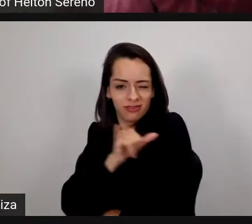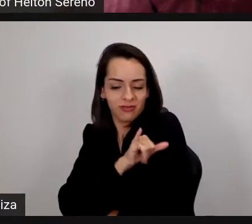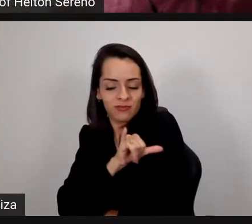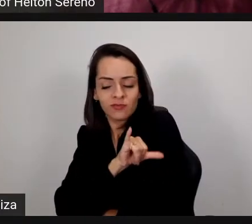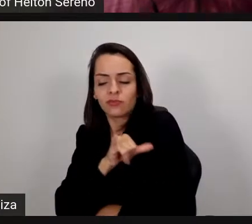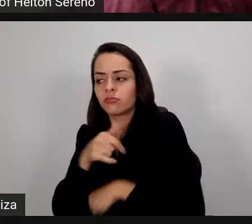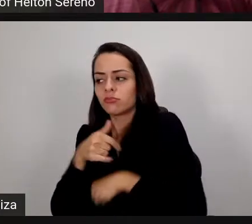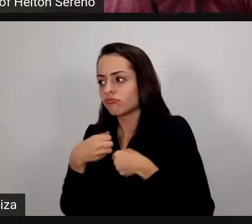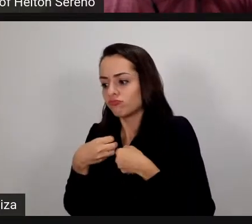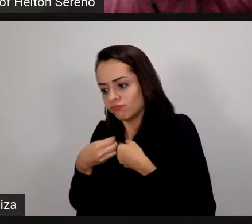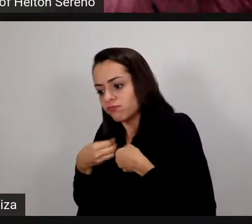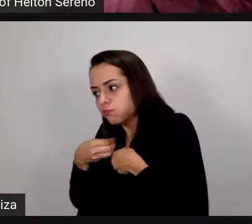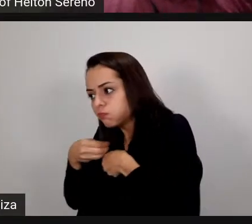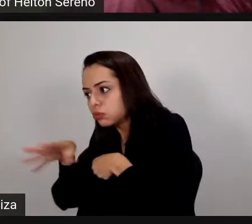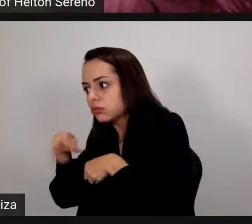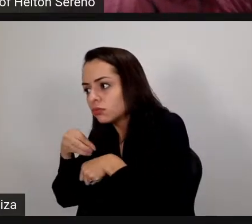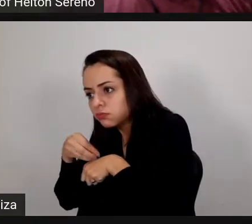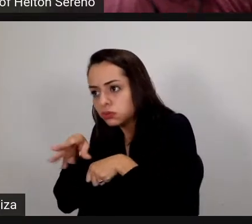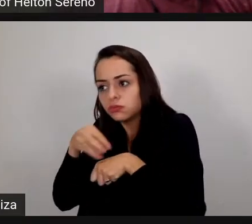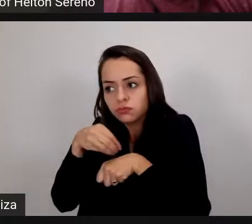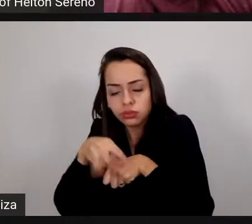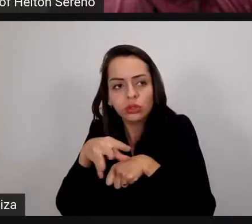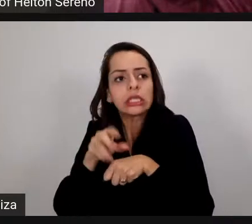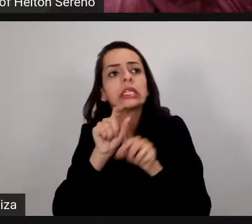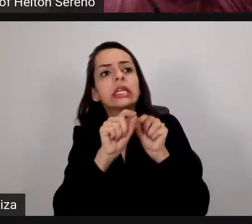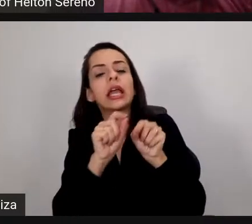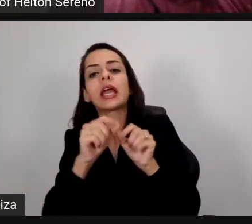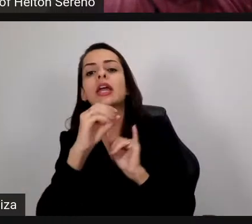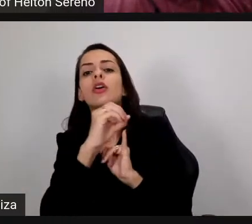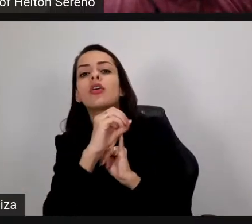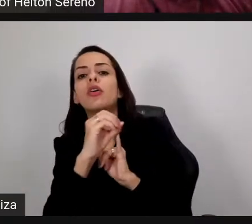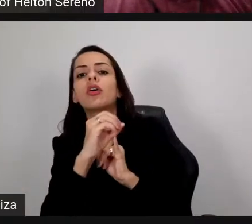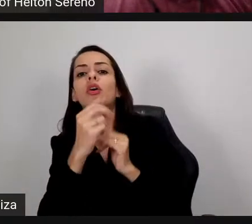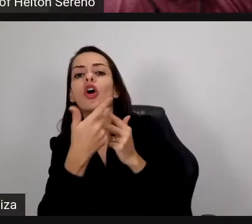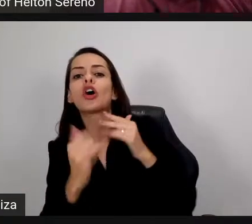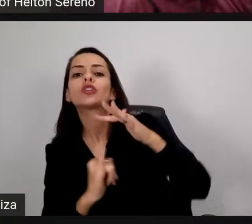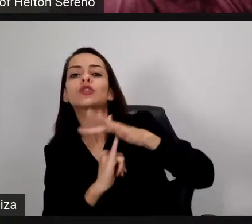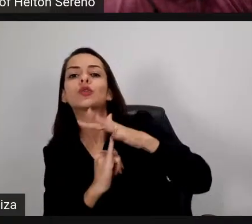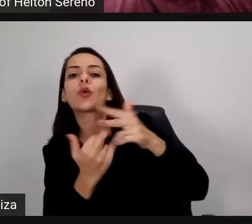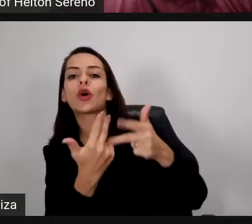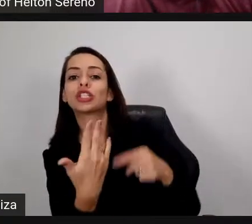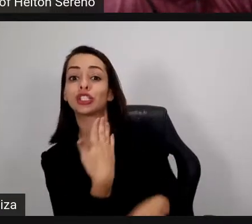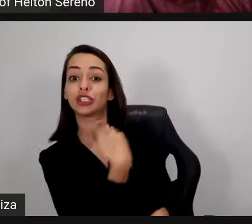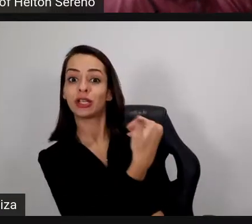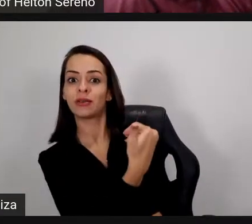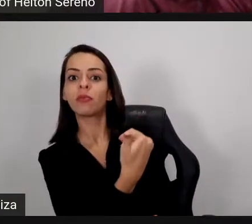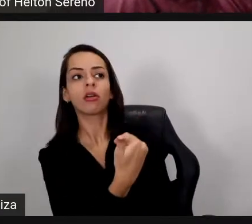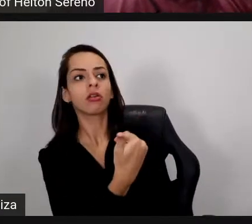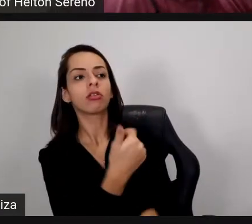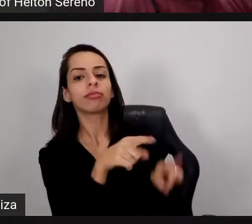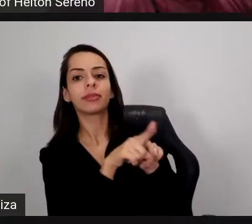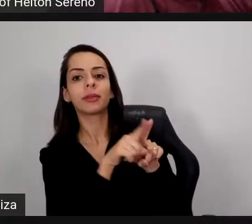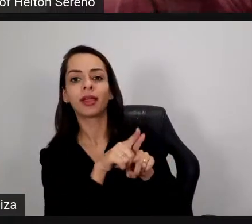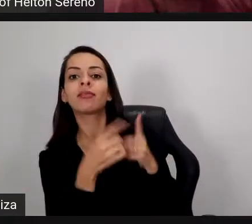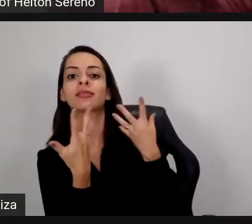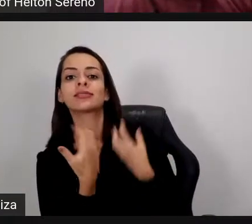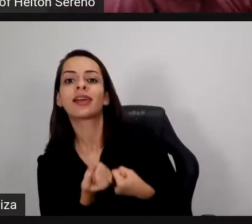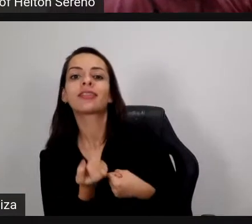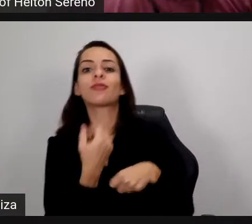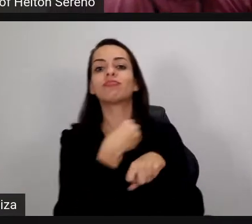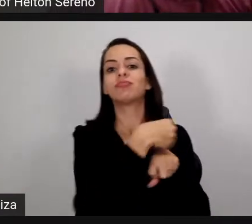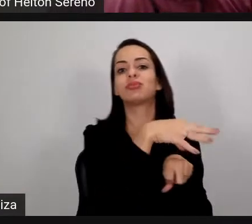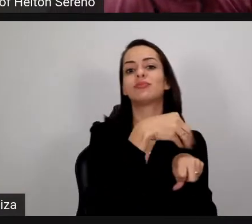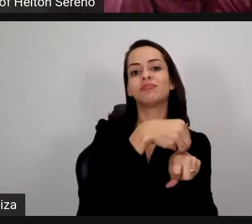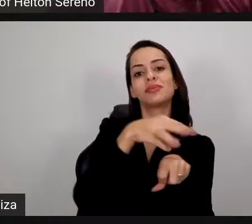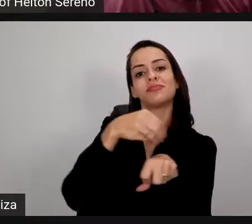que nos dê essa oportunidade que a gente está tendo, como aí no Instituto Federal do Norte de Minas, então, quando eu